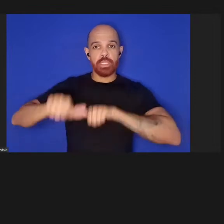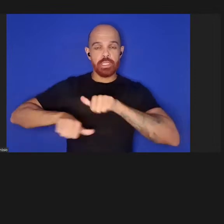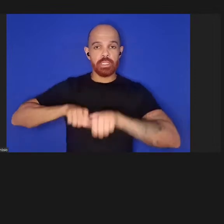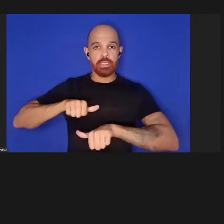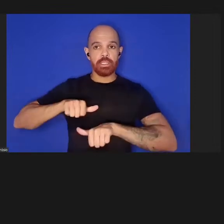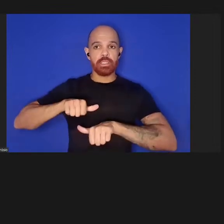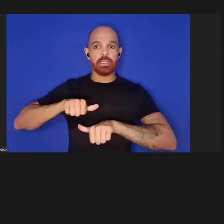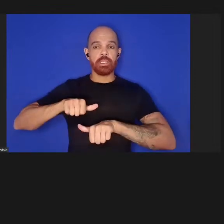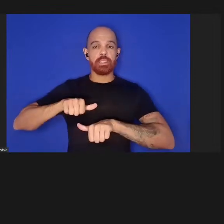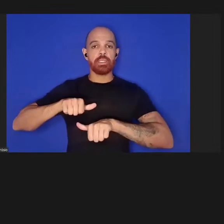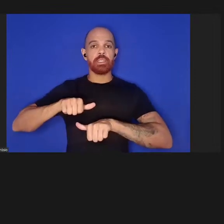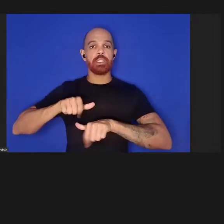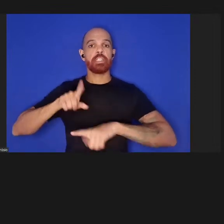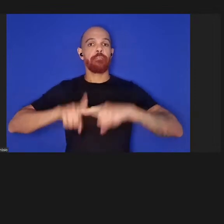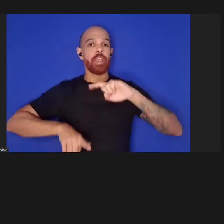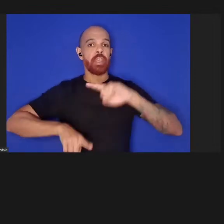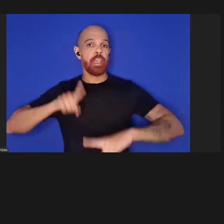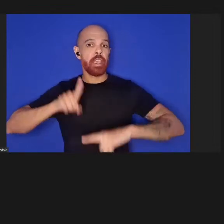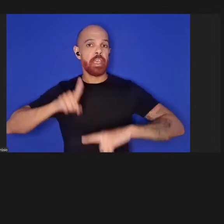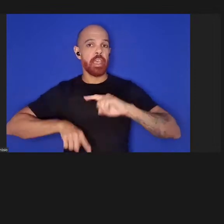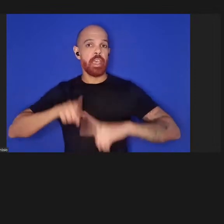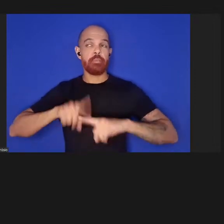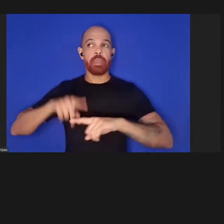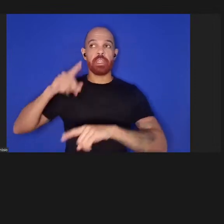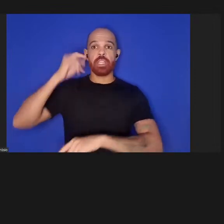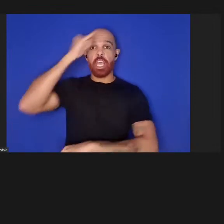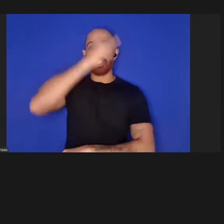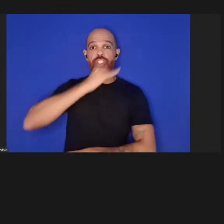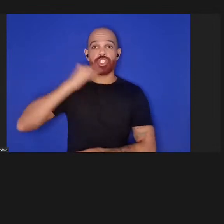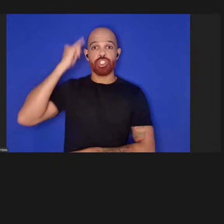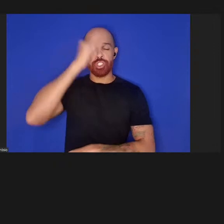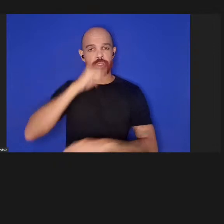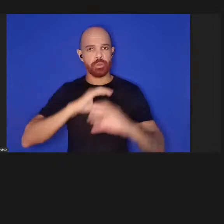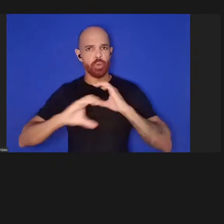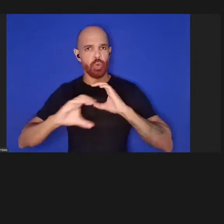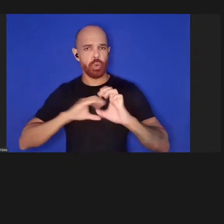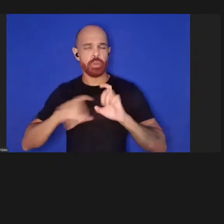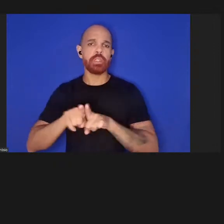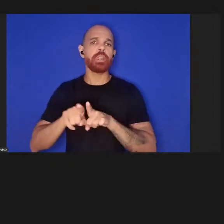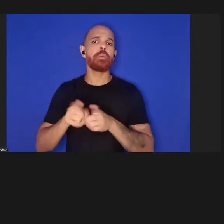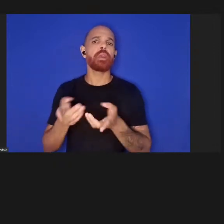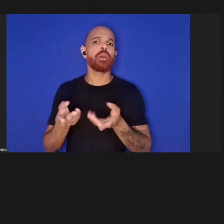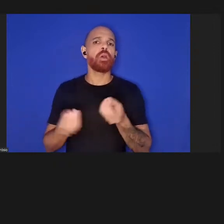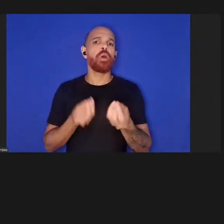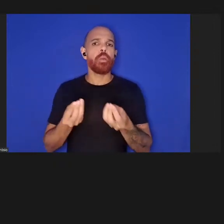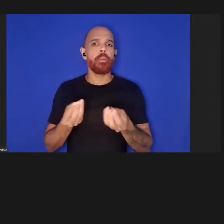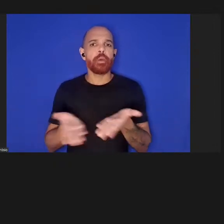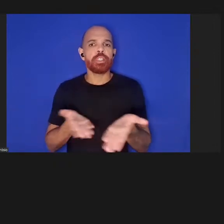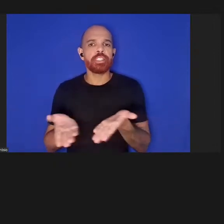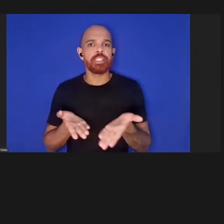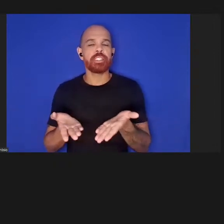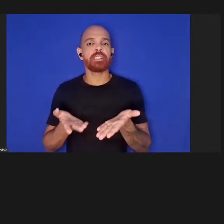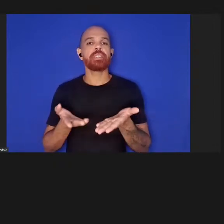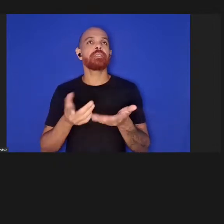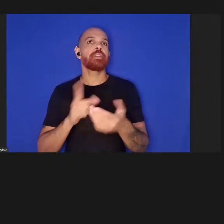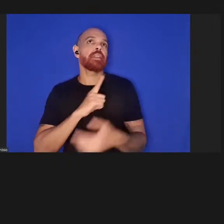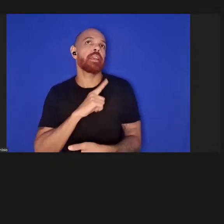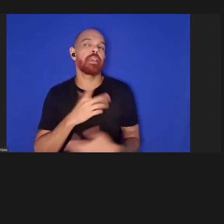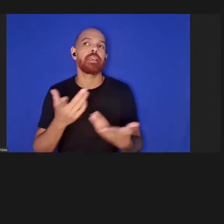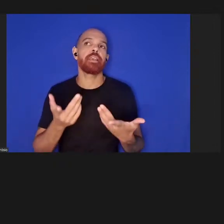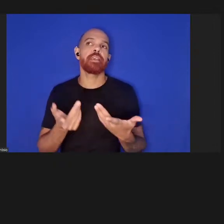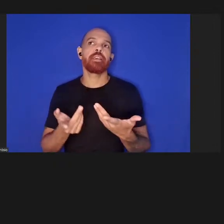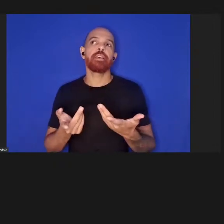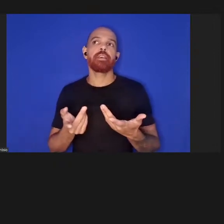das ferramentas antigas de comunicação, bem como procedimentos. E temos aí um